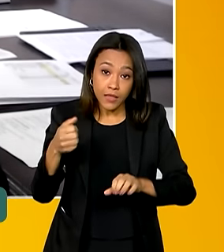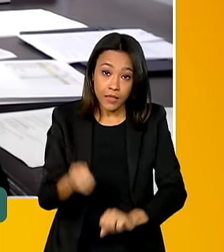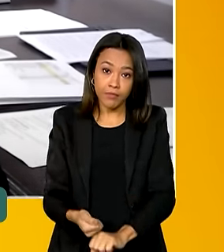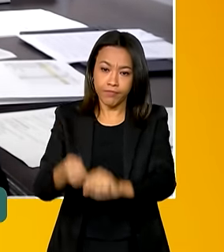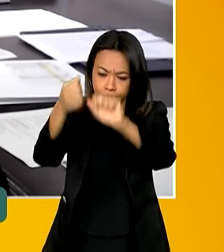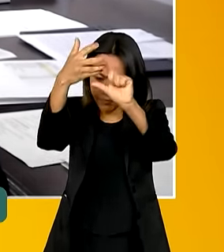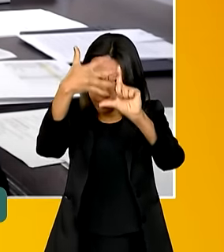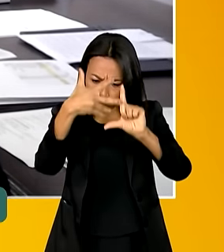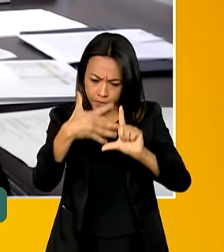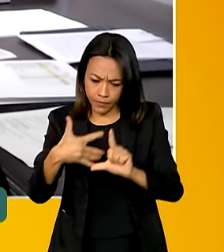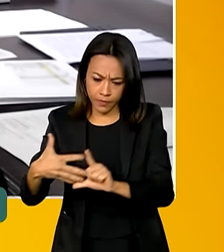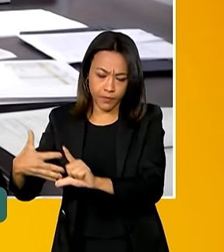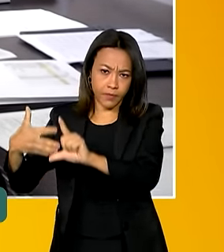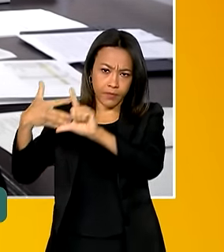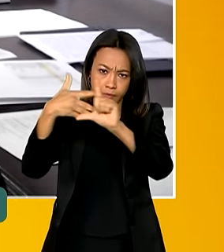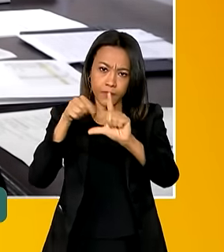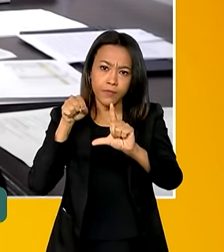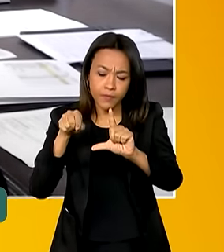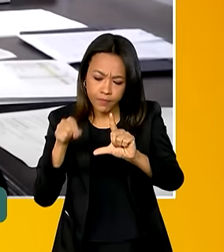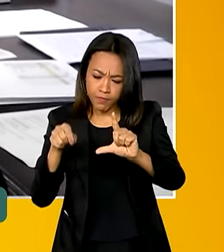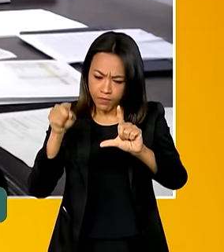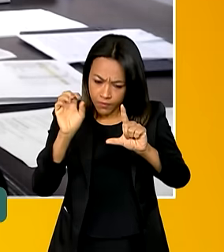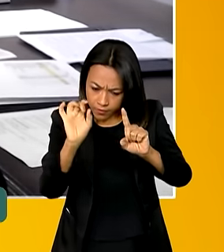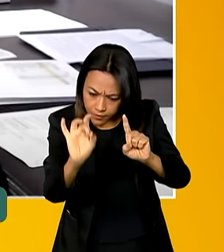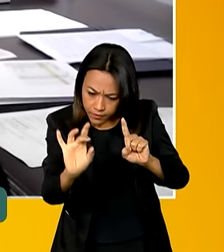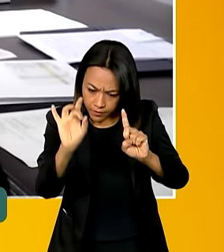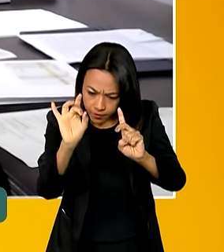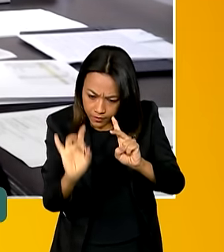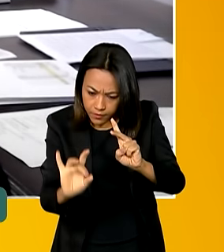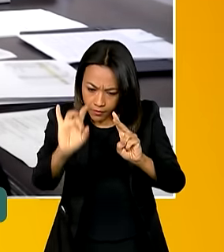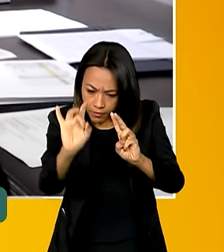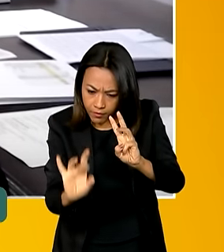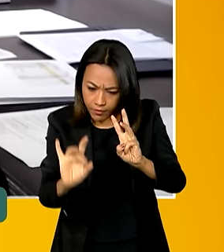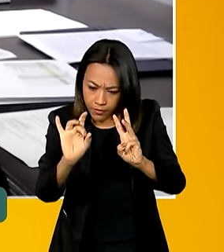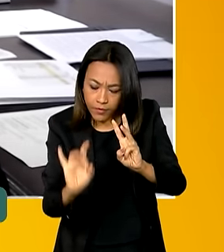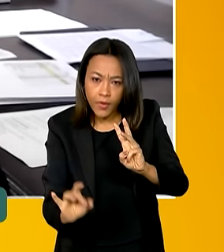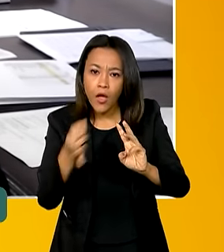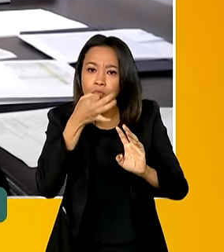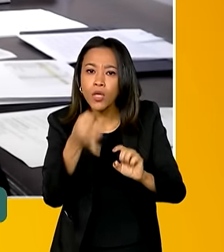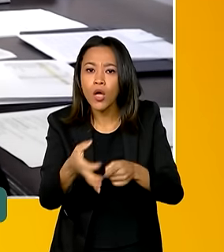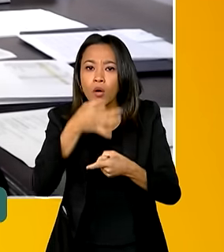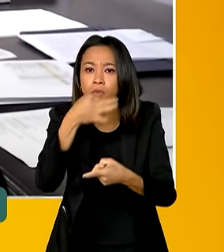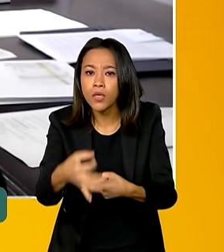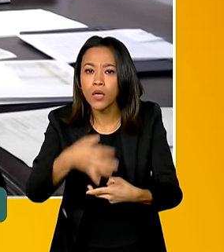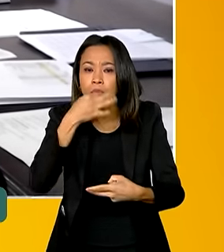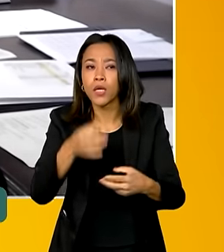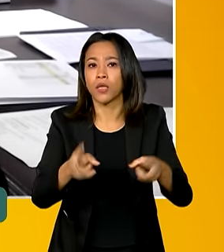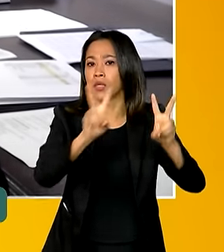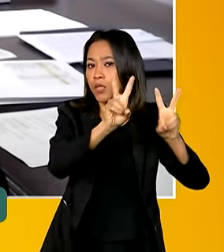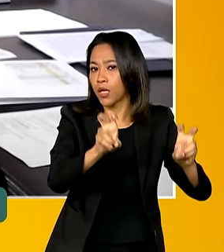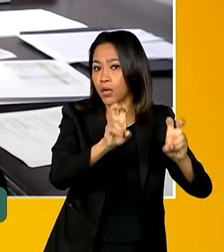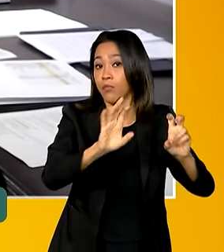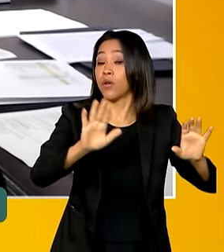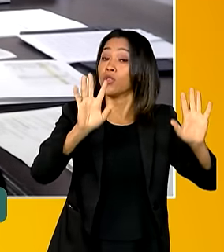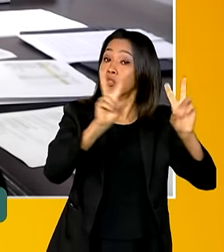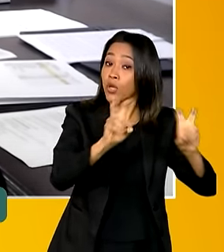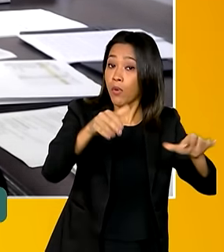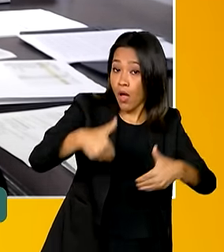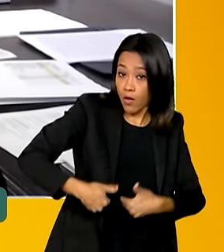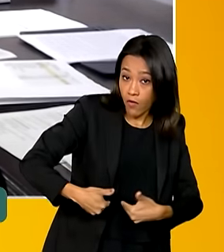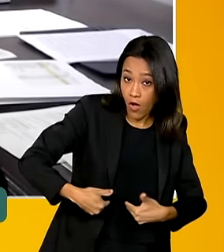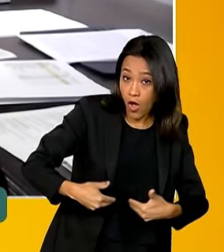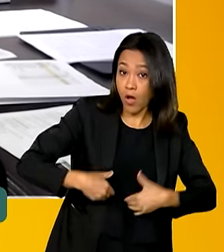você vai poder comentar parágrafo a parágrafo as propostas para combate à fome, sustentabilidade